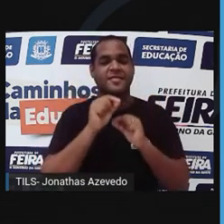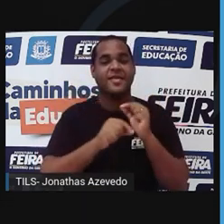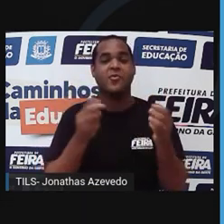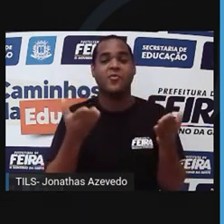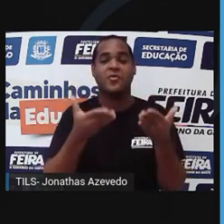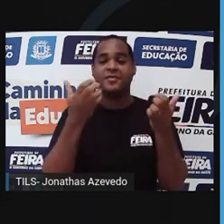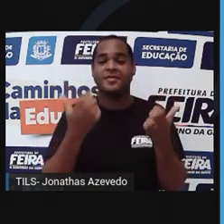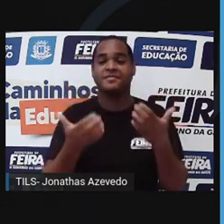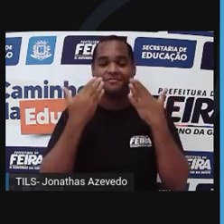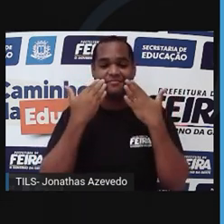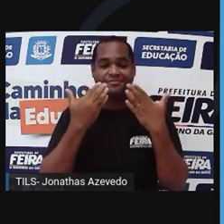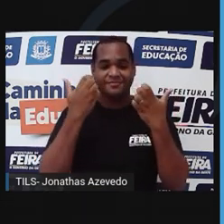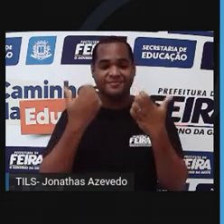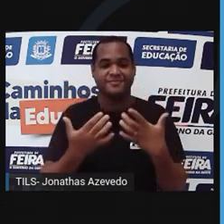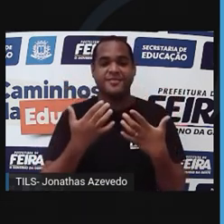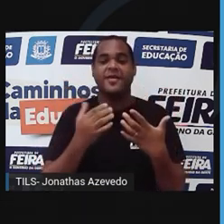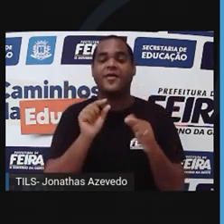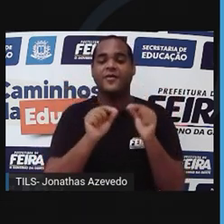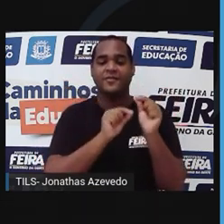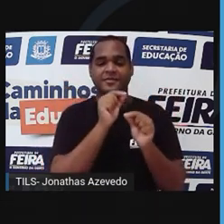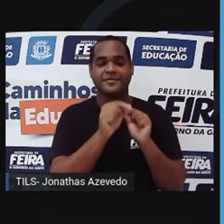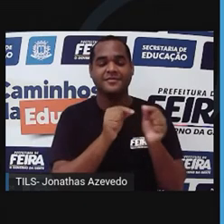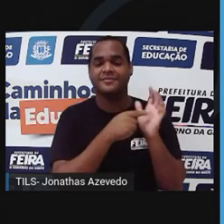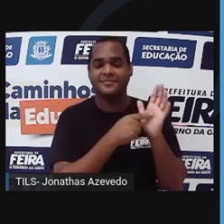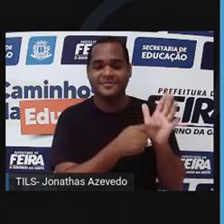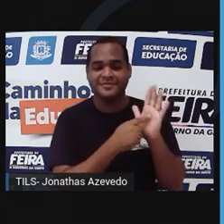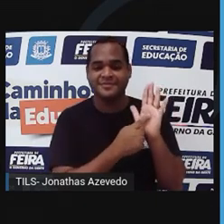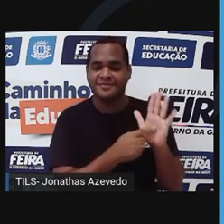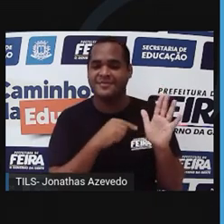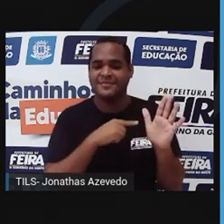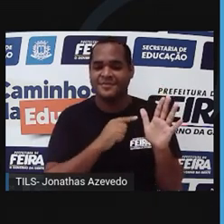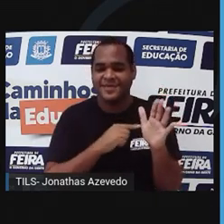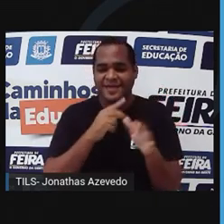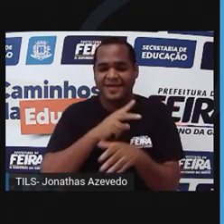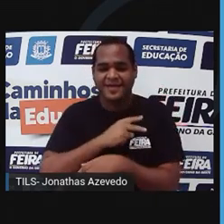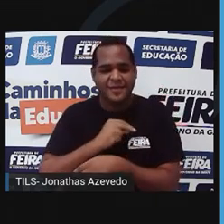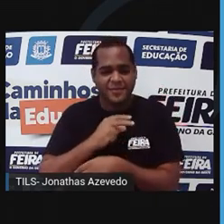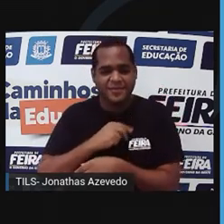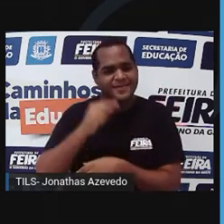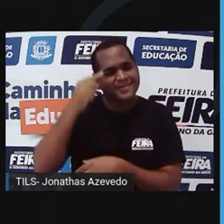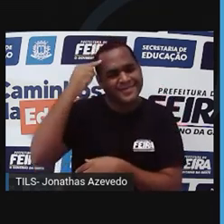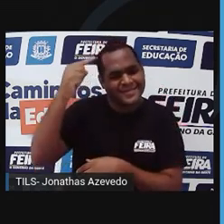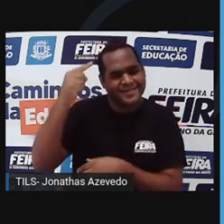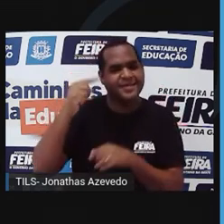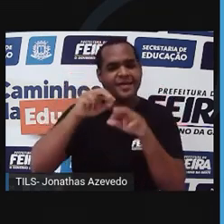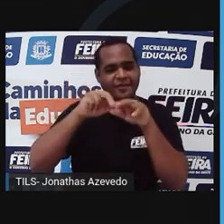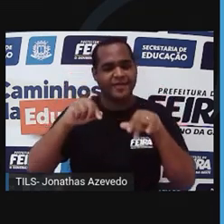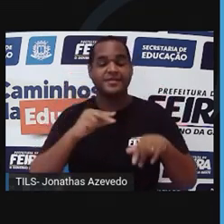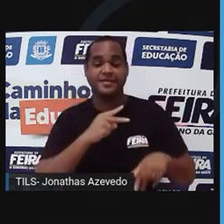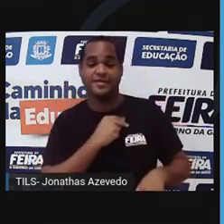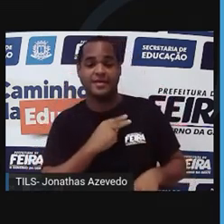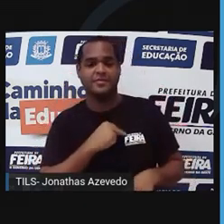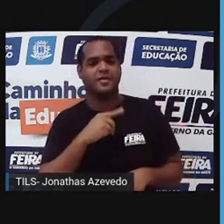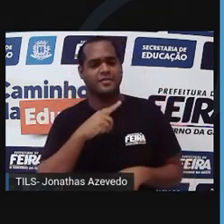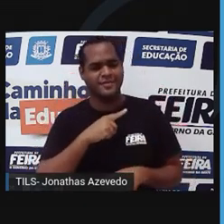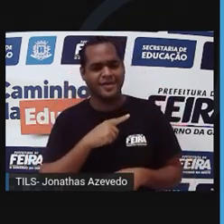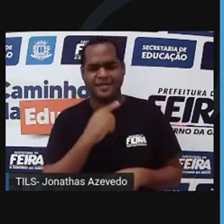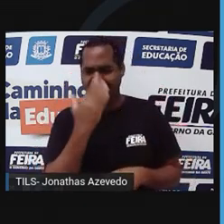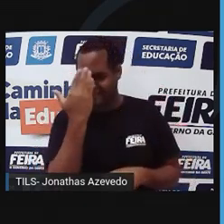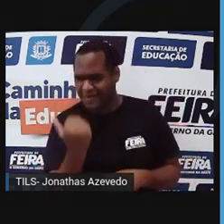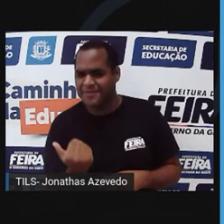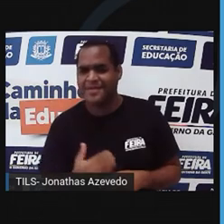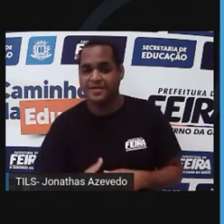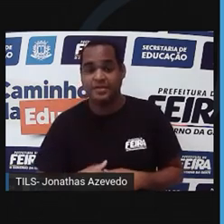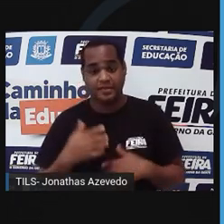eu vim falar sobre um grupo de vertebrados. Os mamíferos! Vocês sabem que tipo de animais são? Não? Por